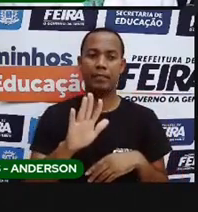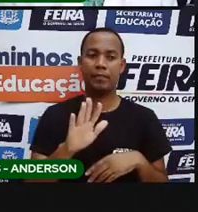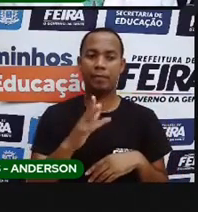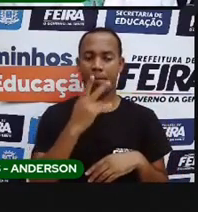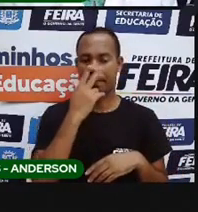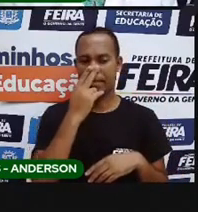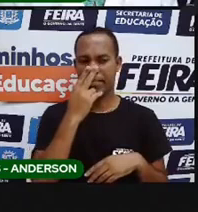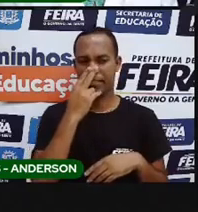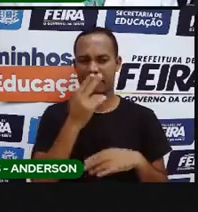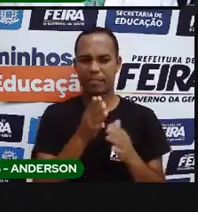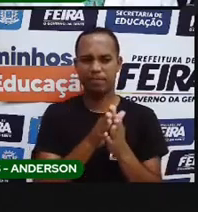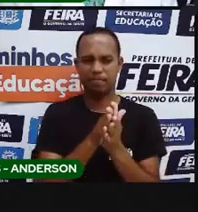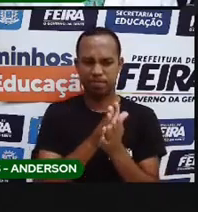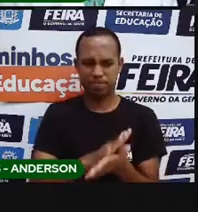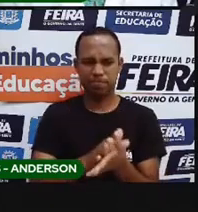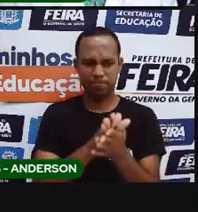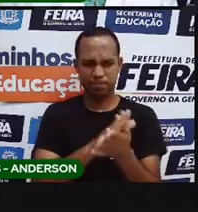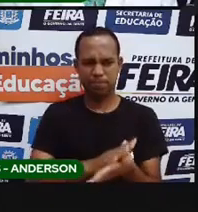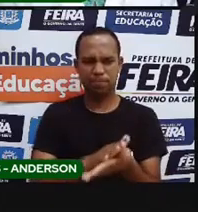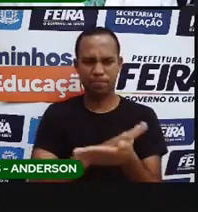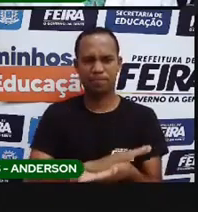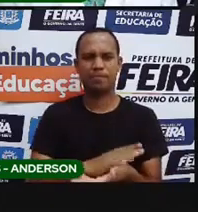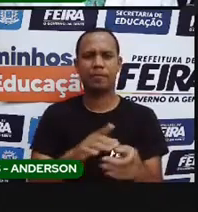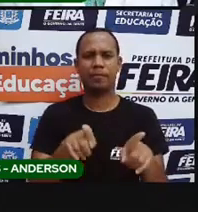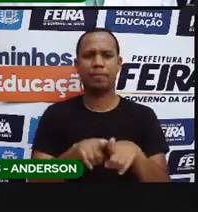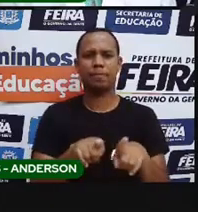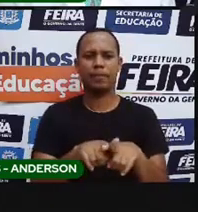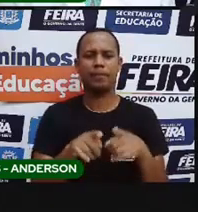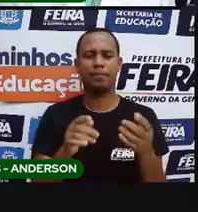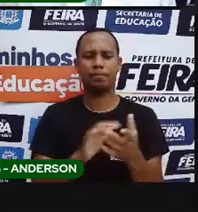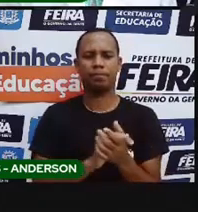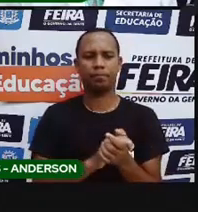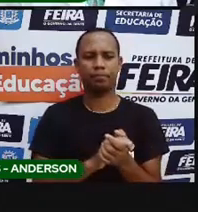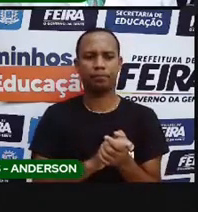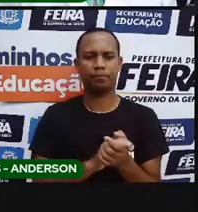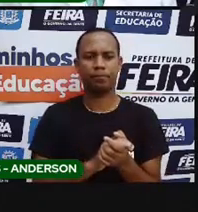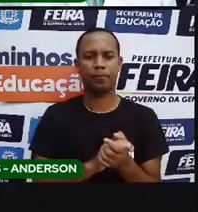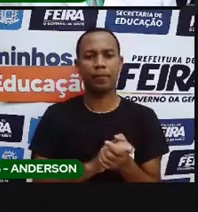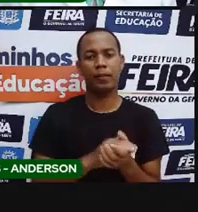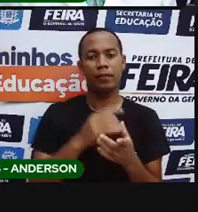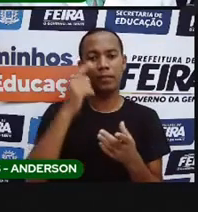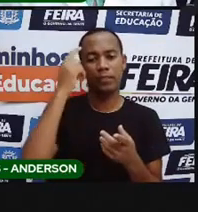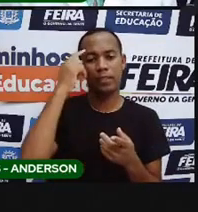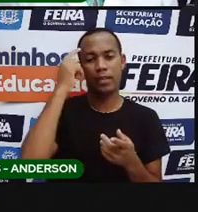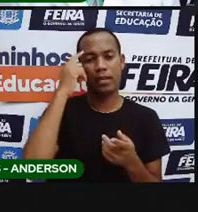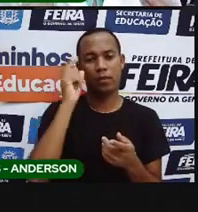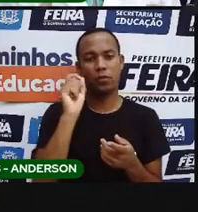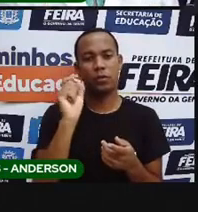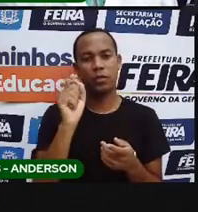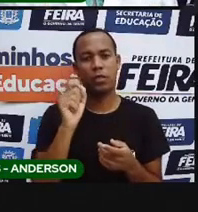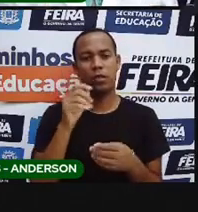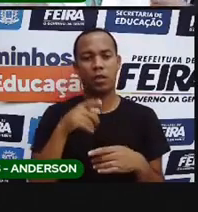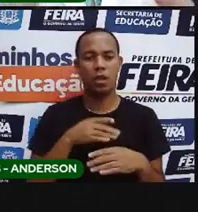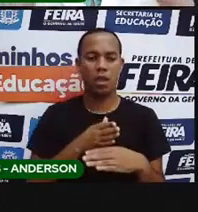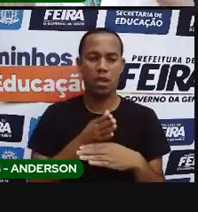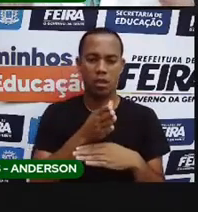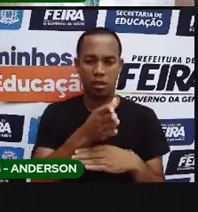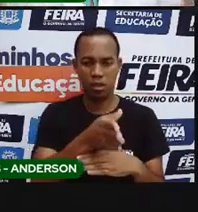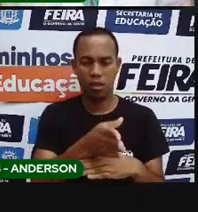ao processo de extermínio de submissão dos indígenas. Que foi essa ideia que a Bó falou com vocês. E lá,